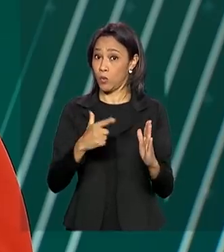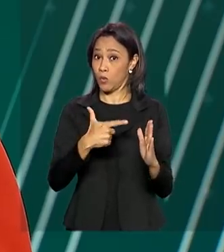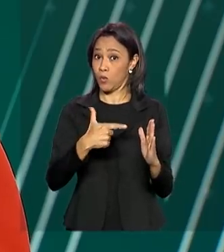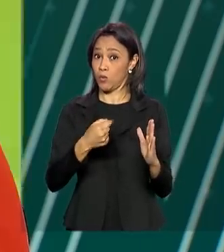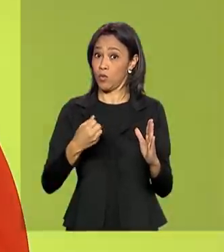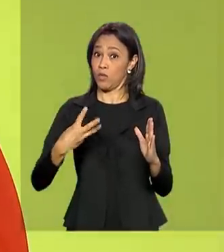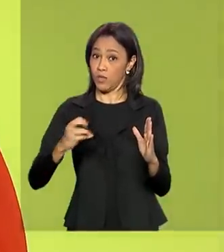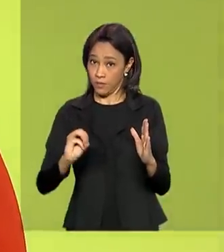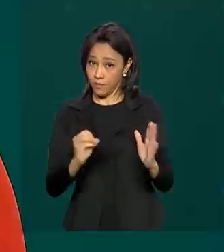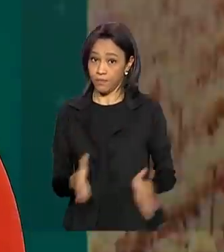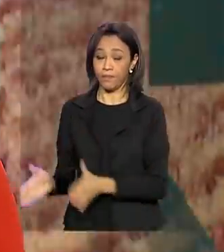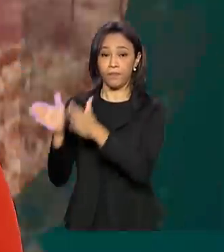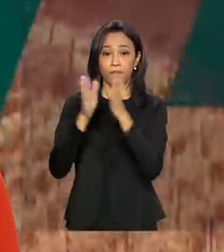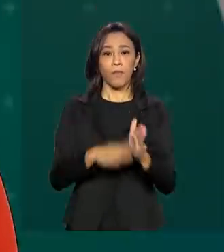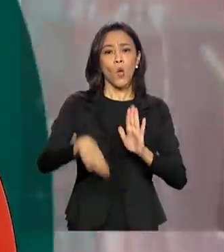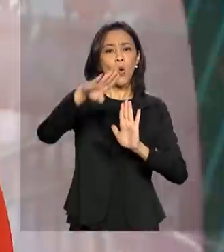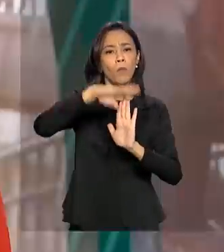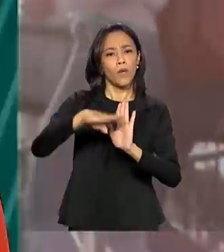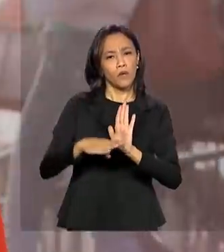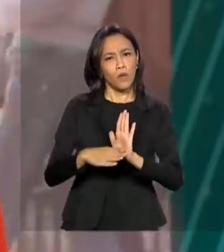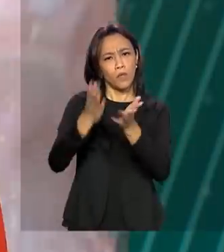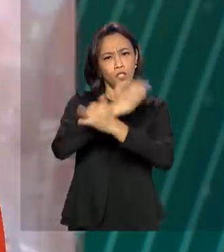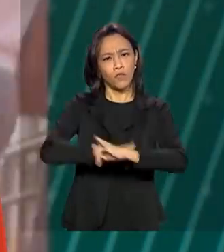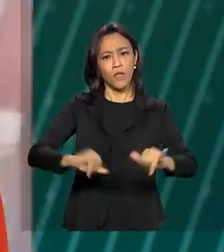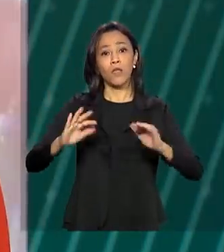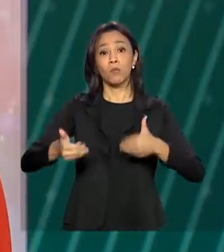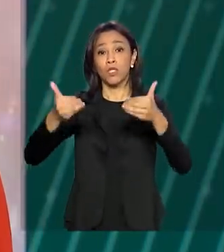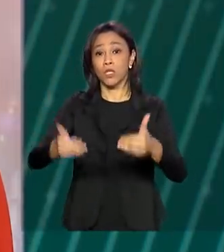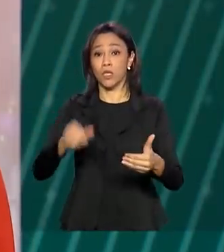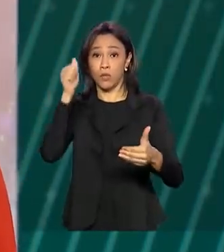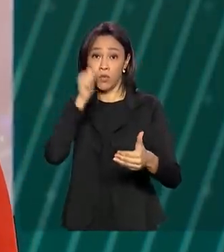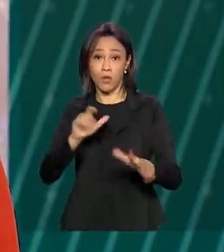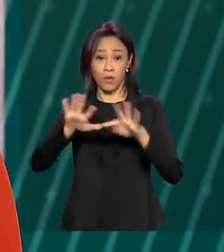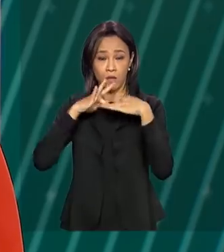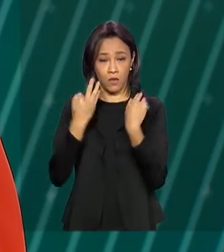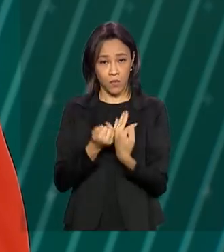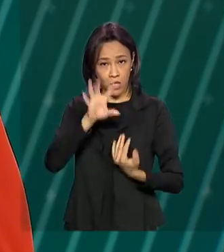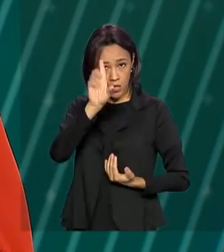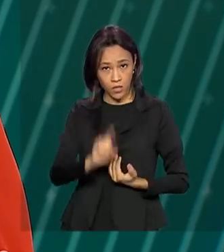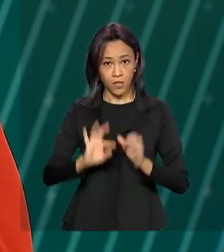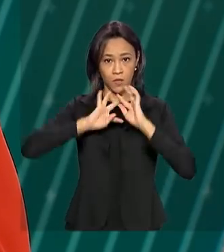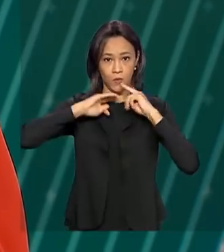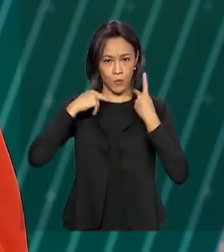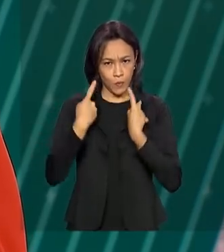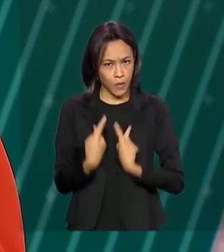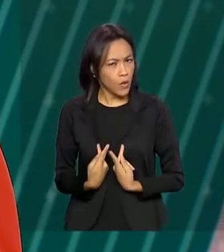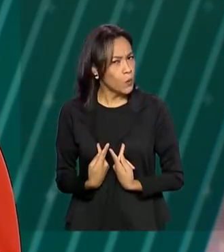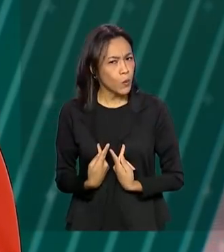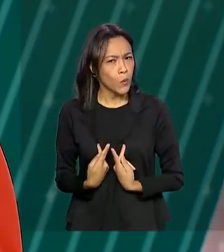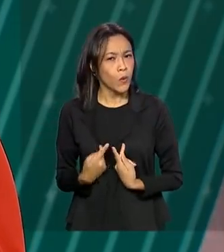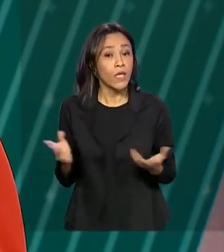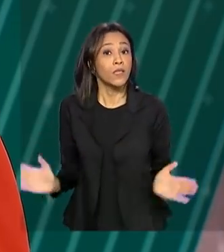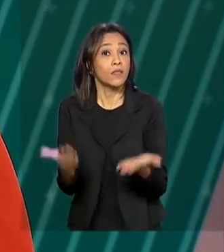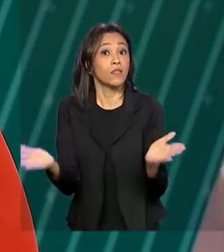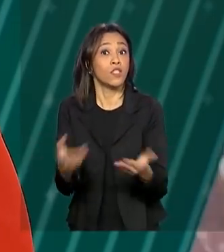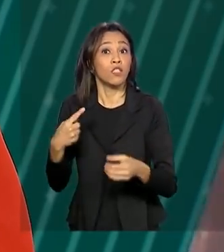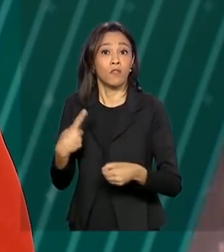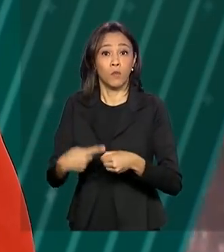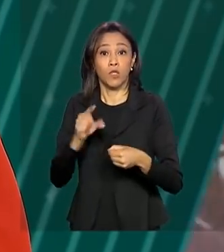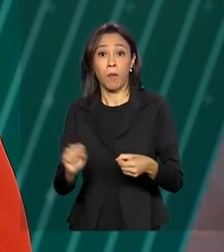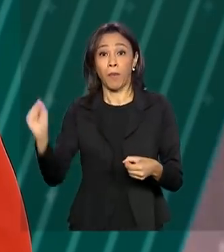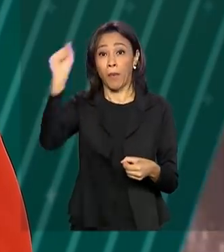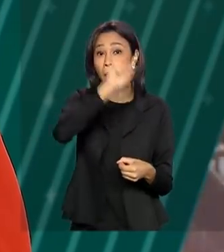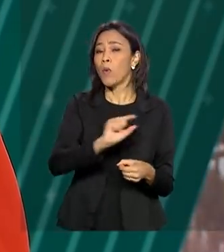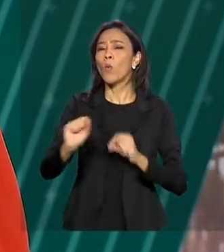Um programa lançado pelo Ministério da Mulher, da Família e dos Direitos Humanos, incentiva municípios a promoverem